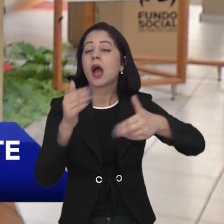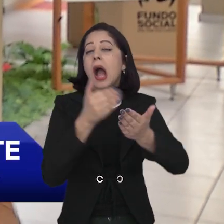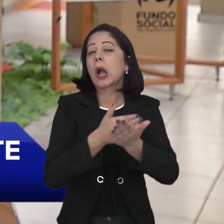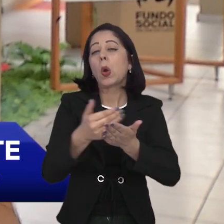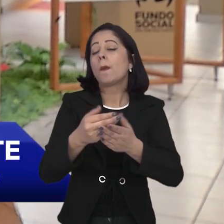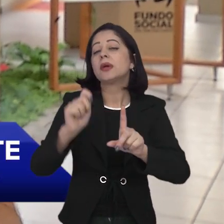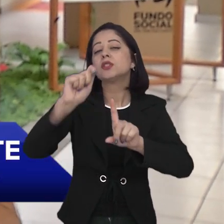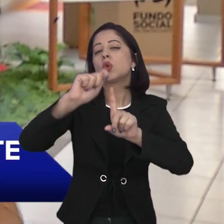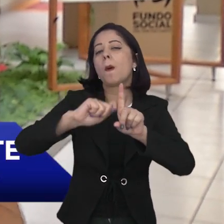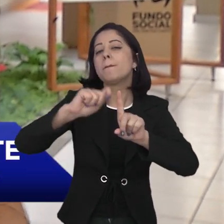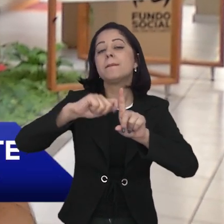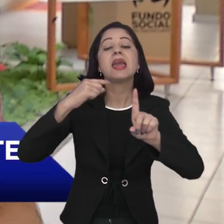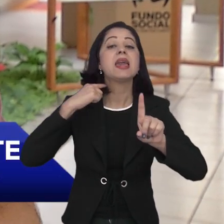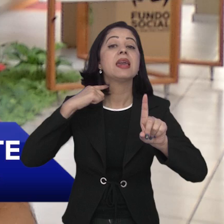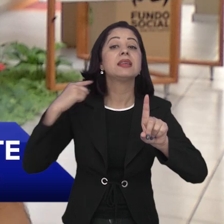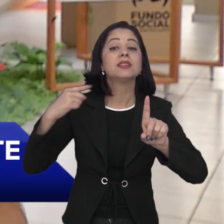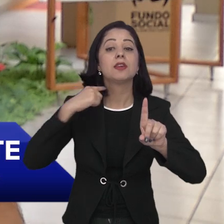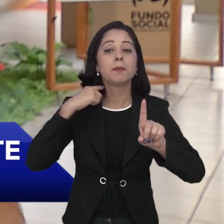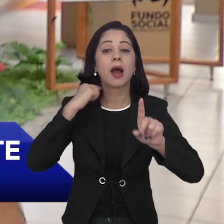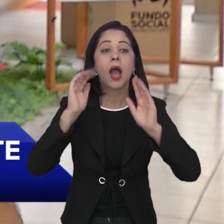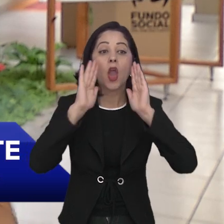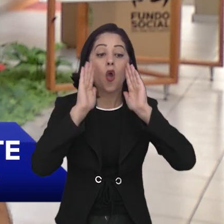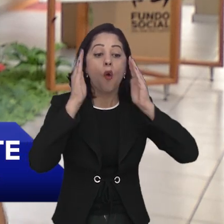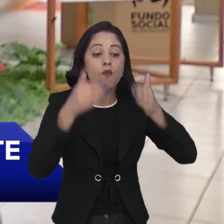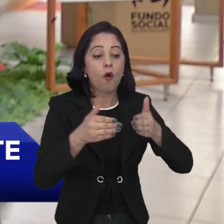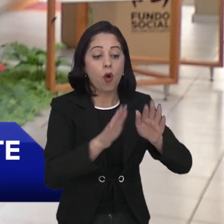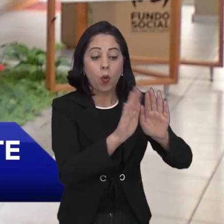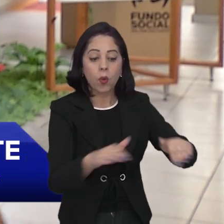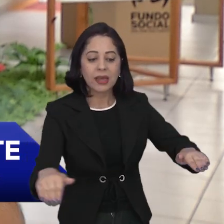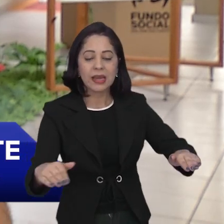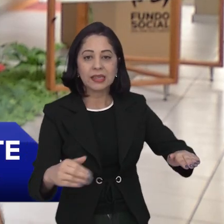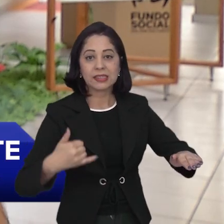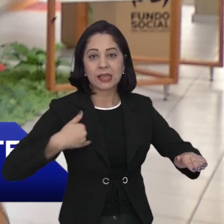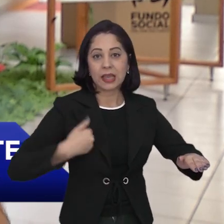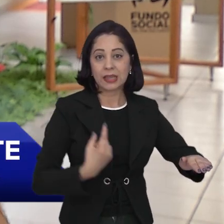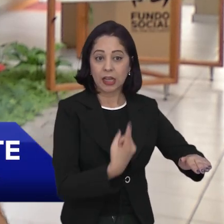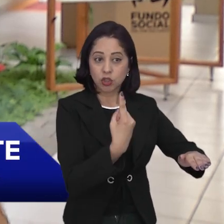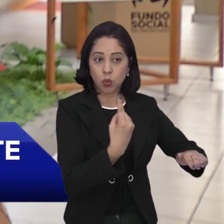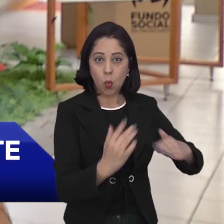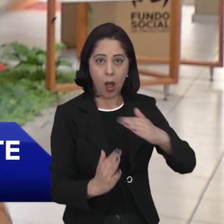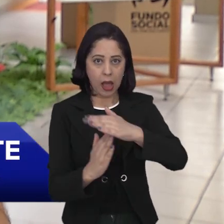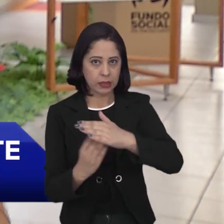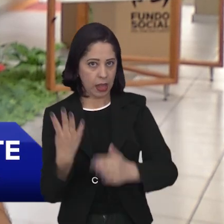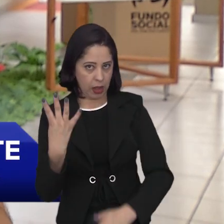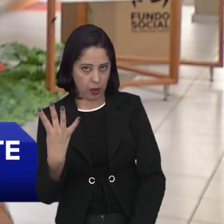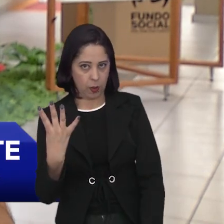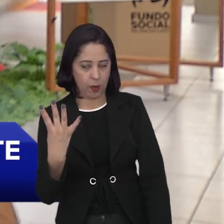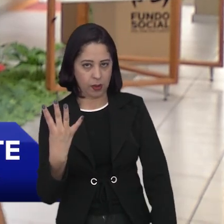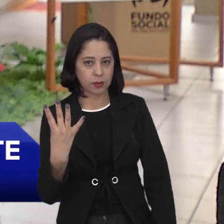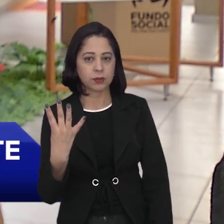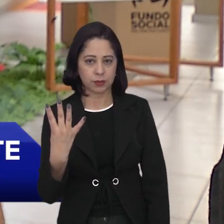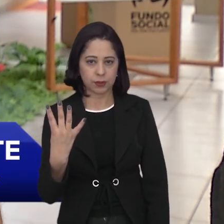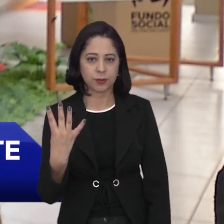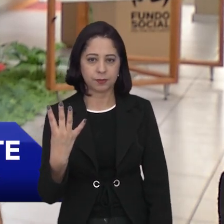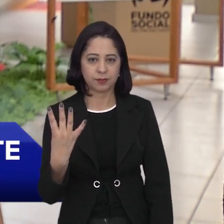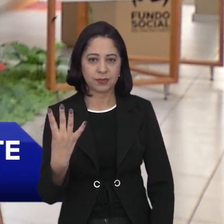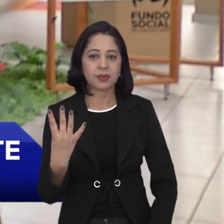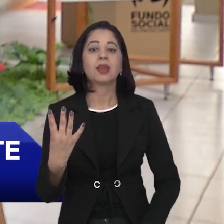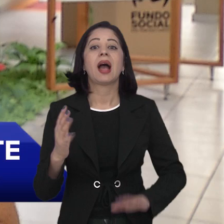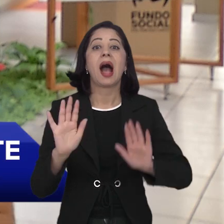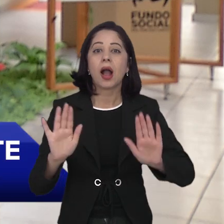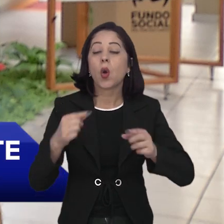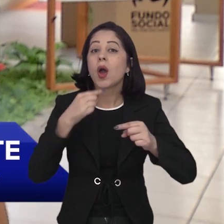de maio, né? A campanha voltada para as crianças de 1 ano até os 4 anos, 11 meses e 29 dias.